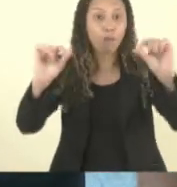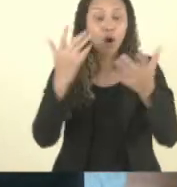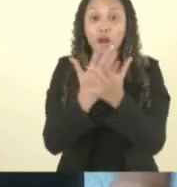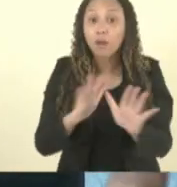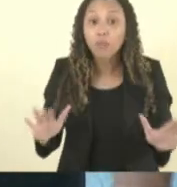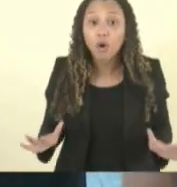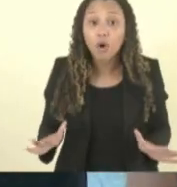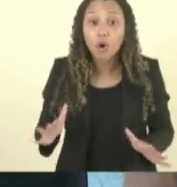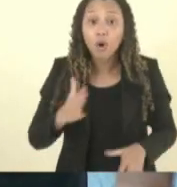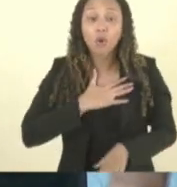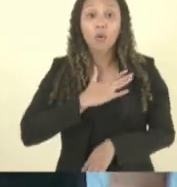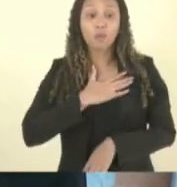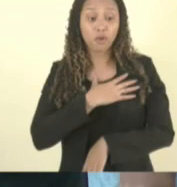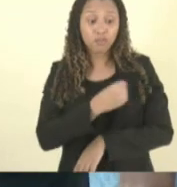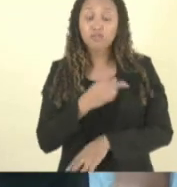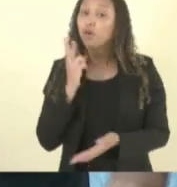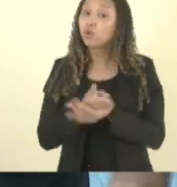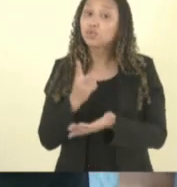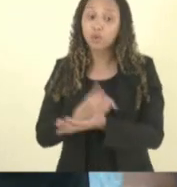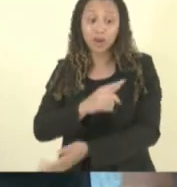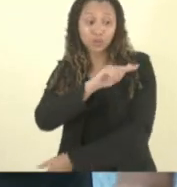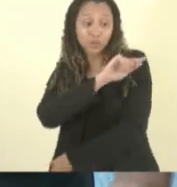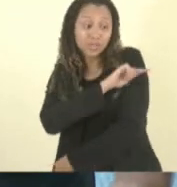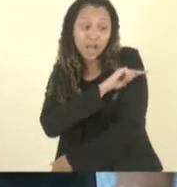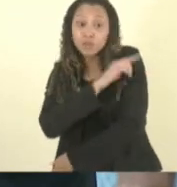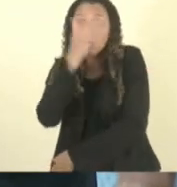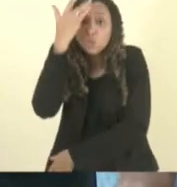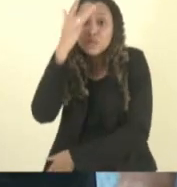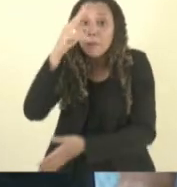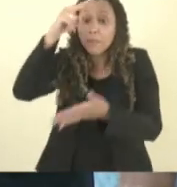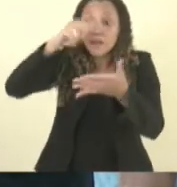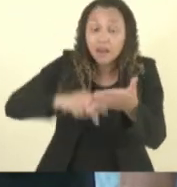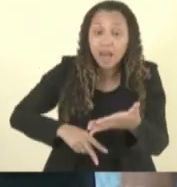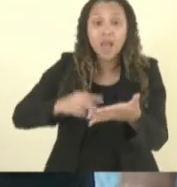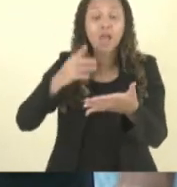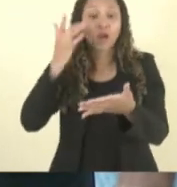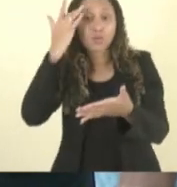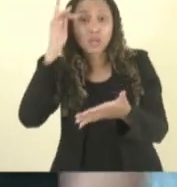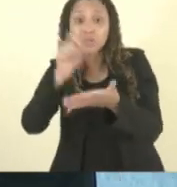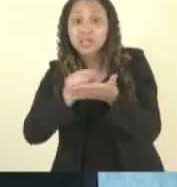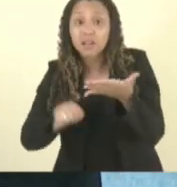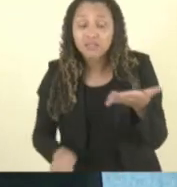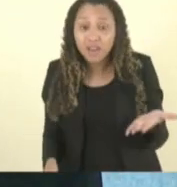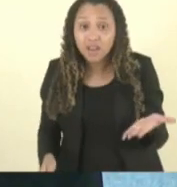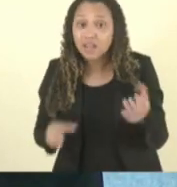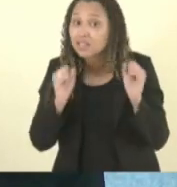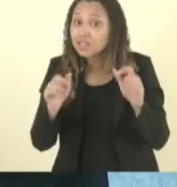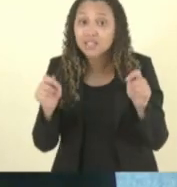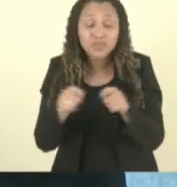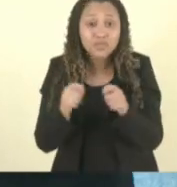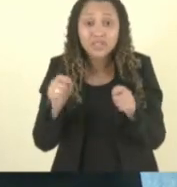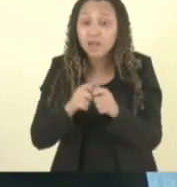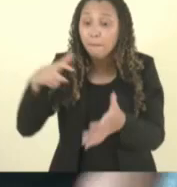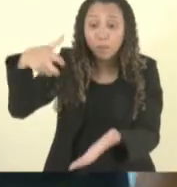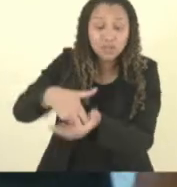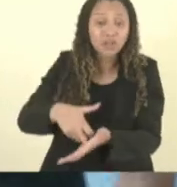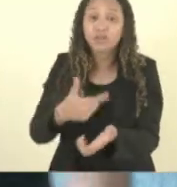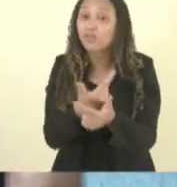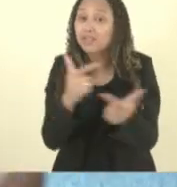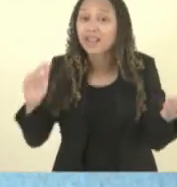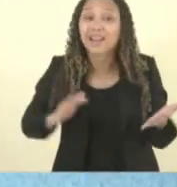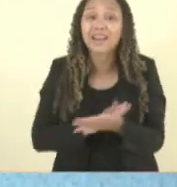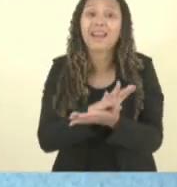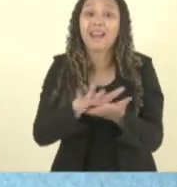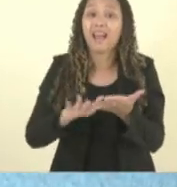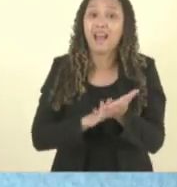continuar pro sétimo ano sem saber ler sem saber escrever se não fizer a punição não vai ter nada